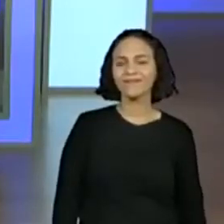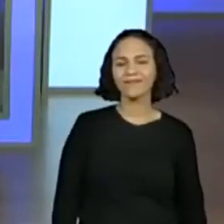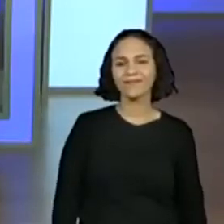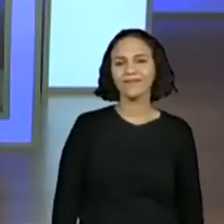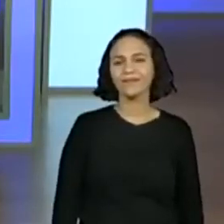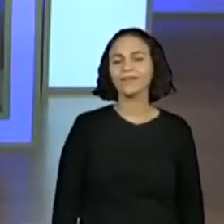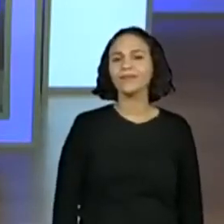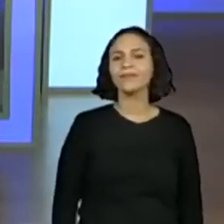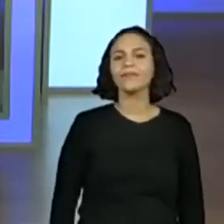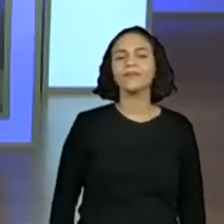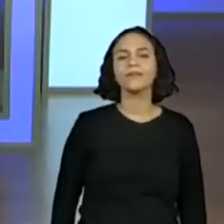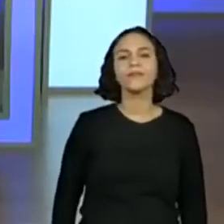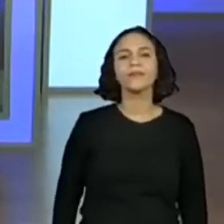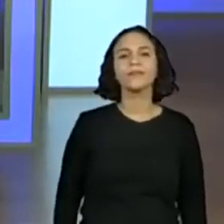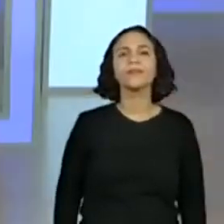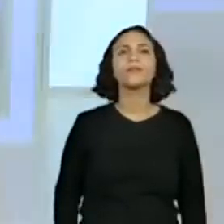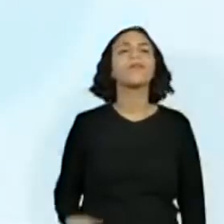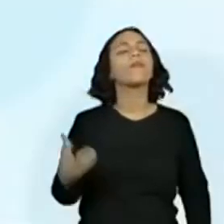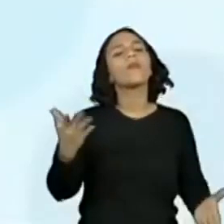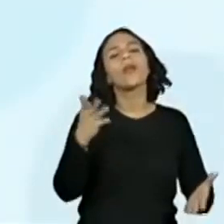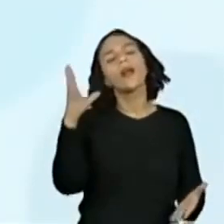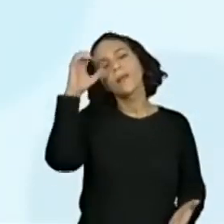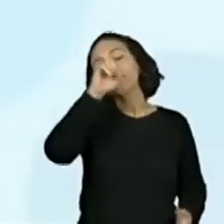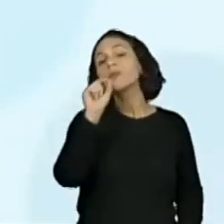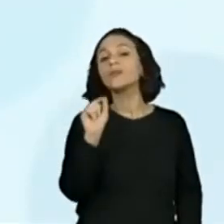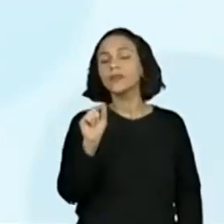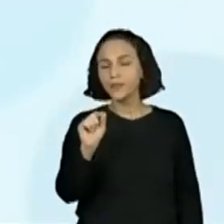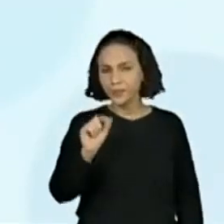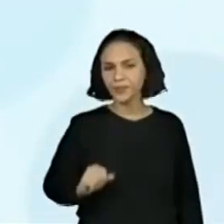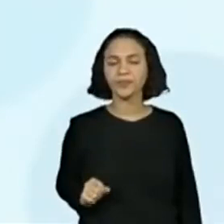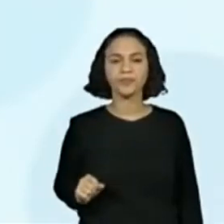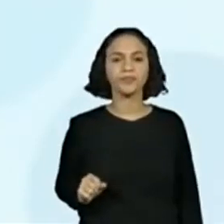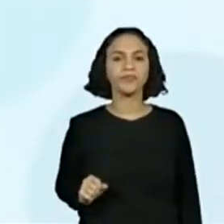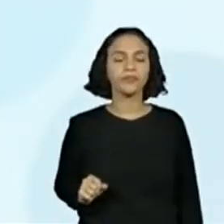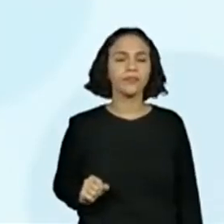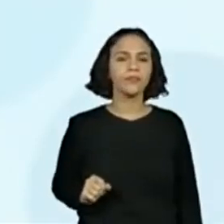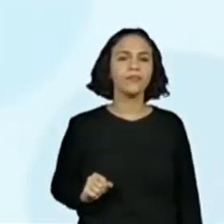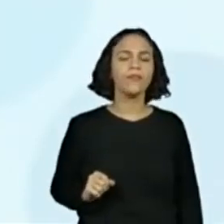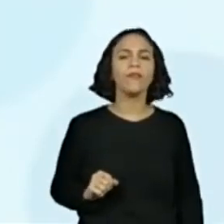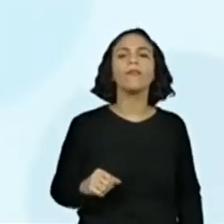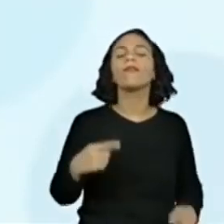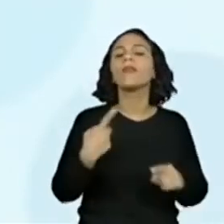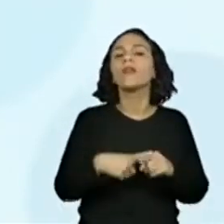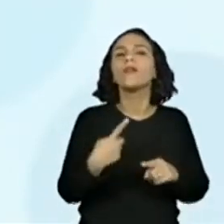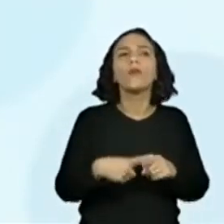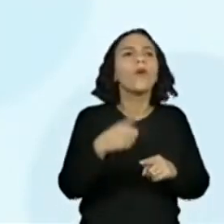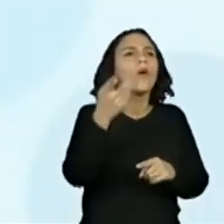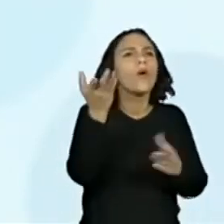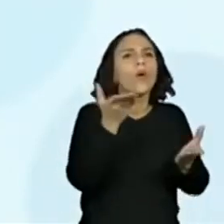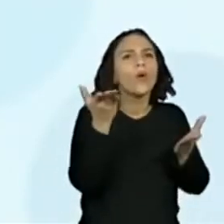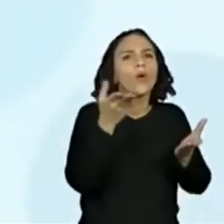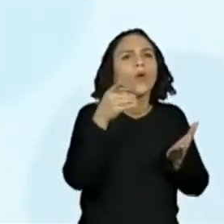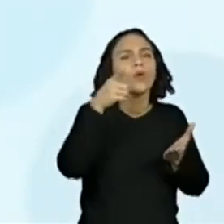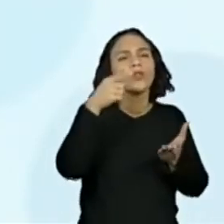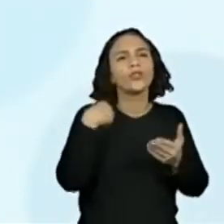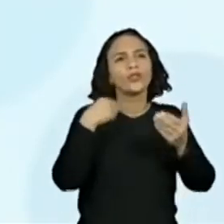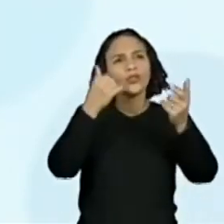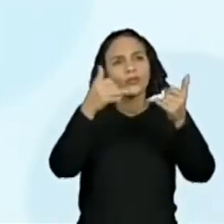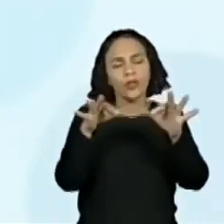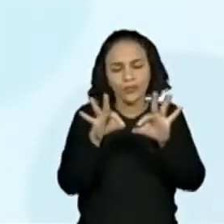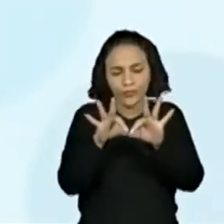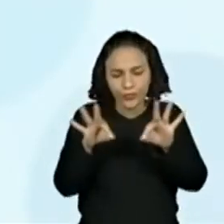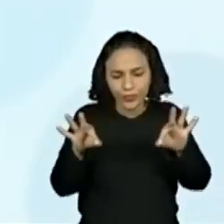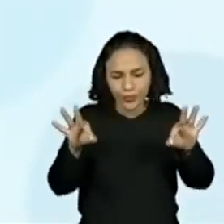O que será que nós vamos aprender nesta aula? Nesta aula, vamos determinar o perímetro de algumas